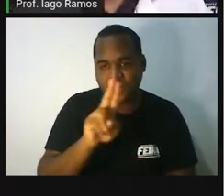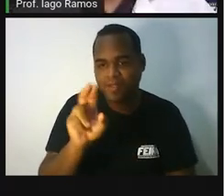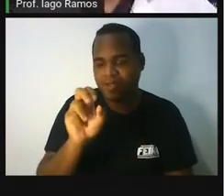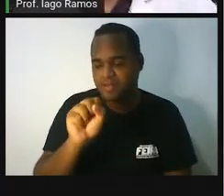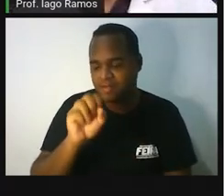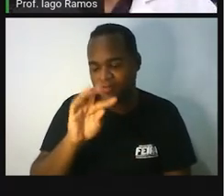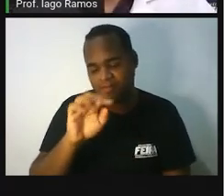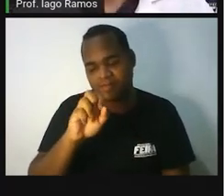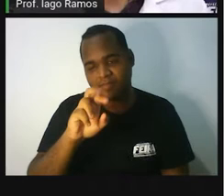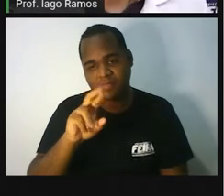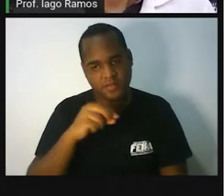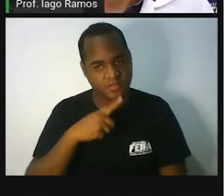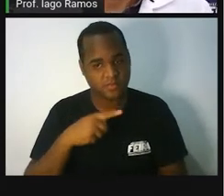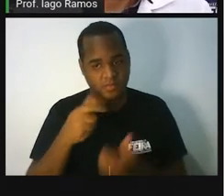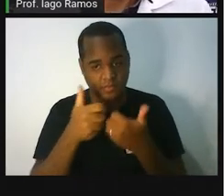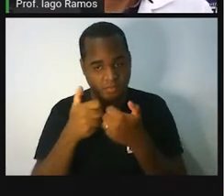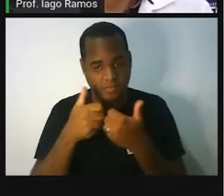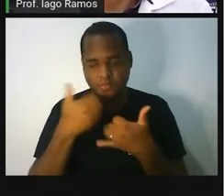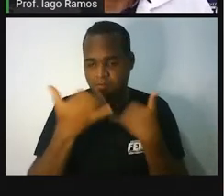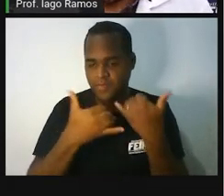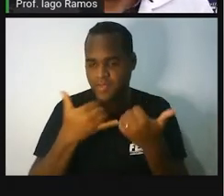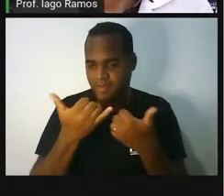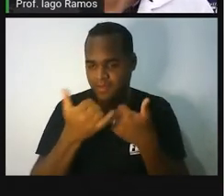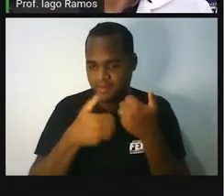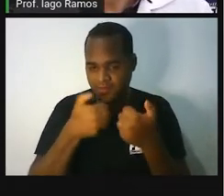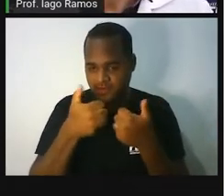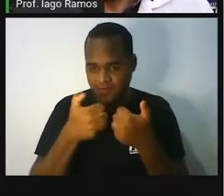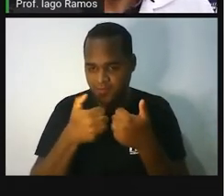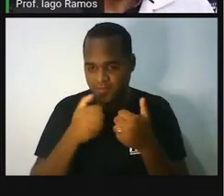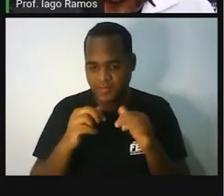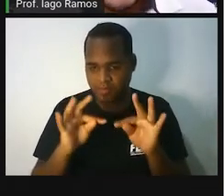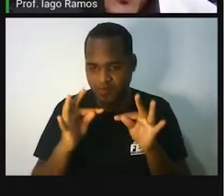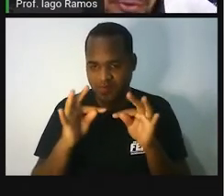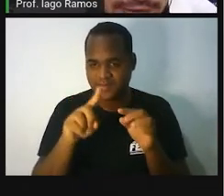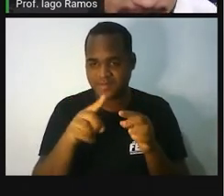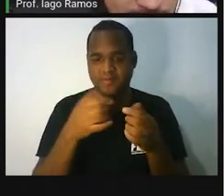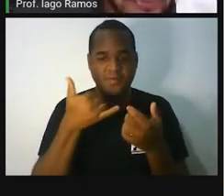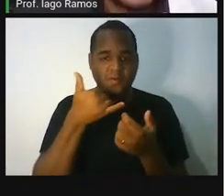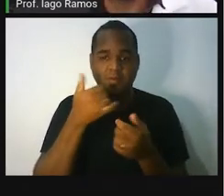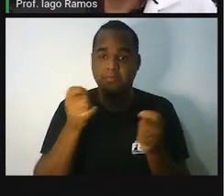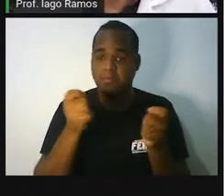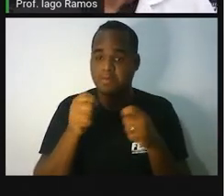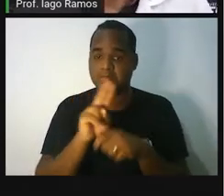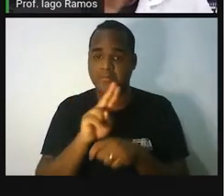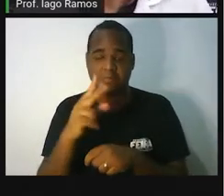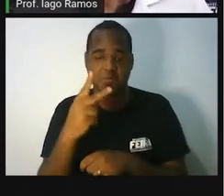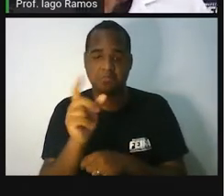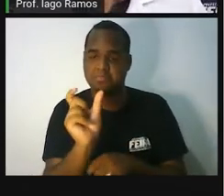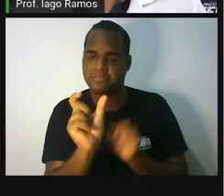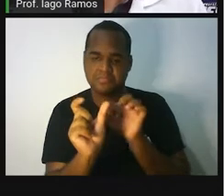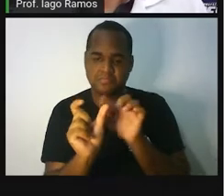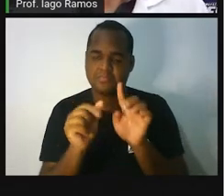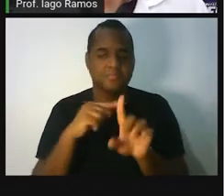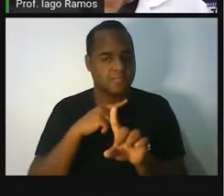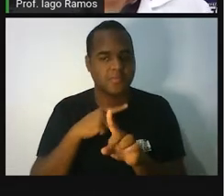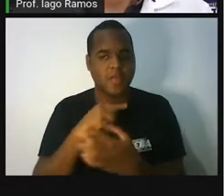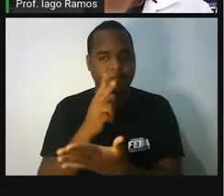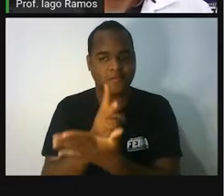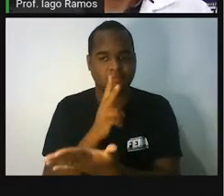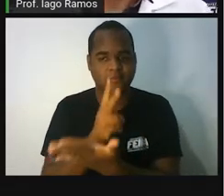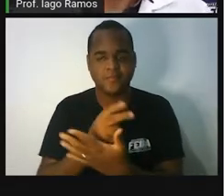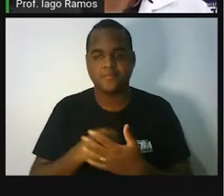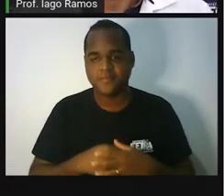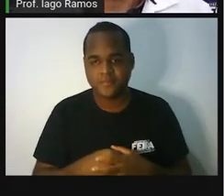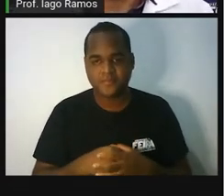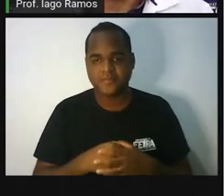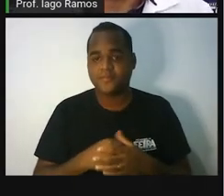que joga aí, jogos eletrônicos de celular, você joga, né? Aparece muito esse botãozinho Start, ó. Início. Então